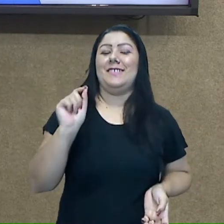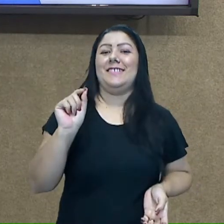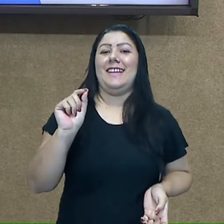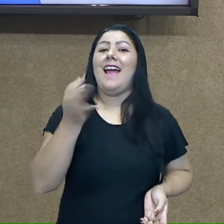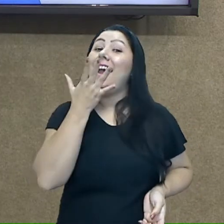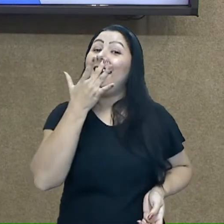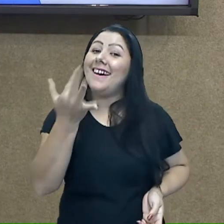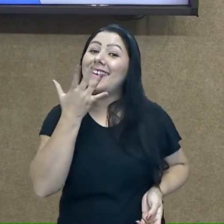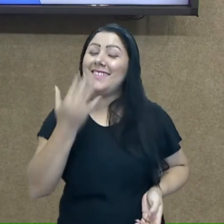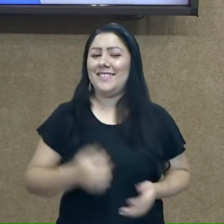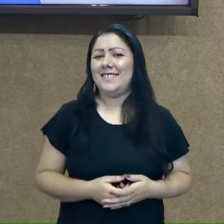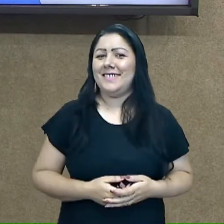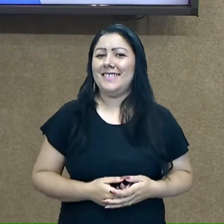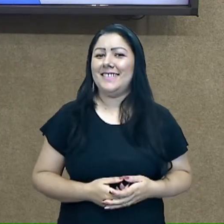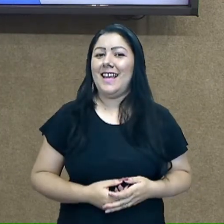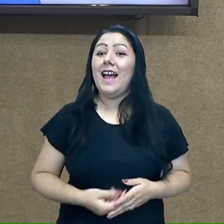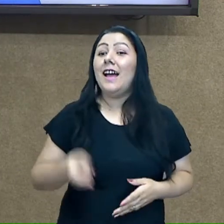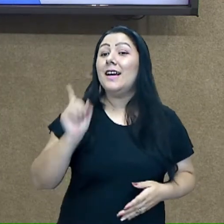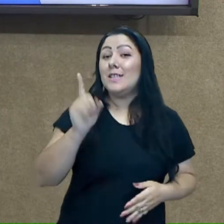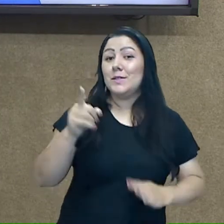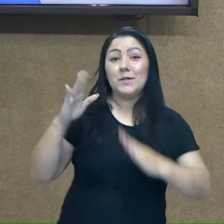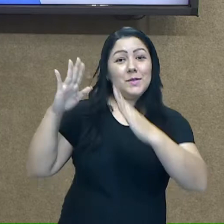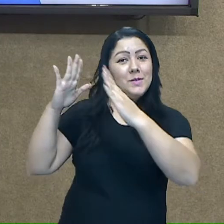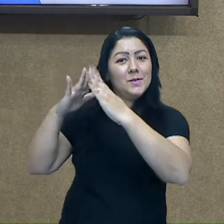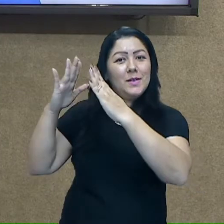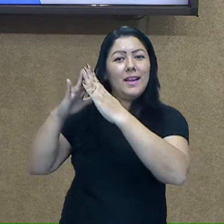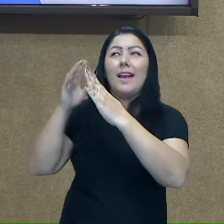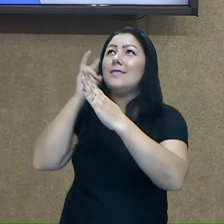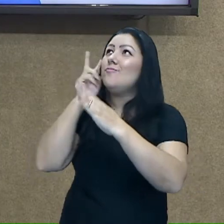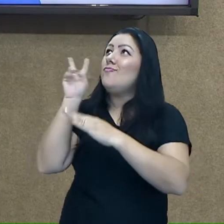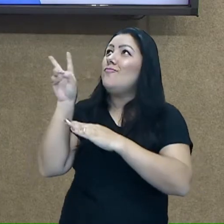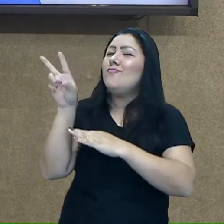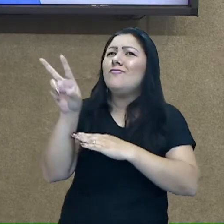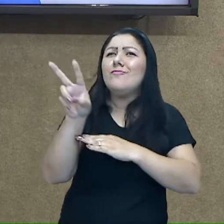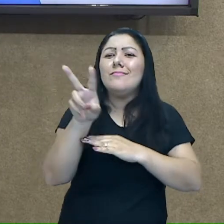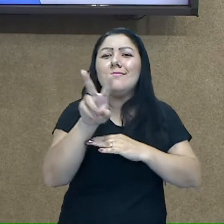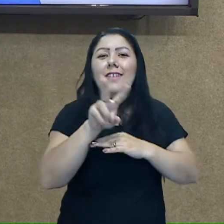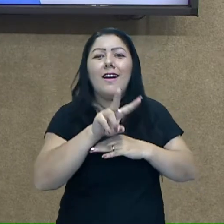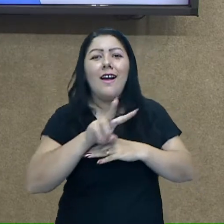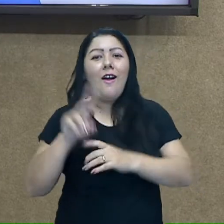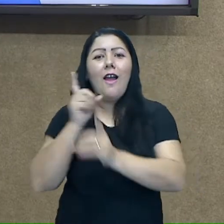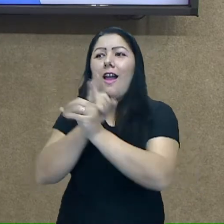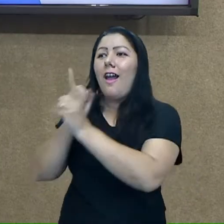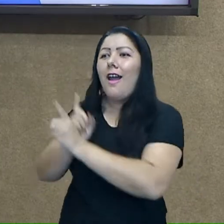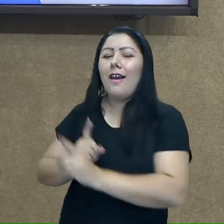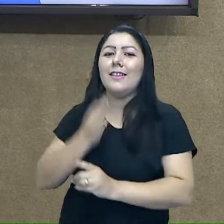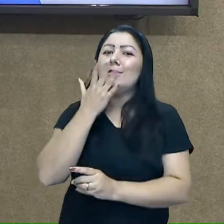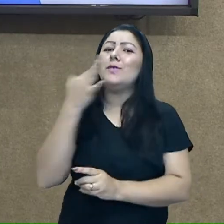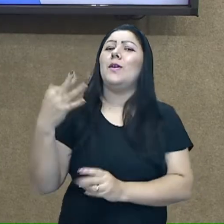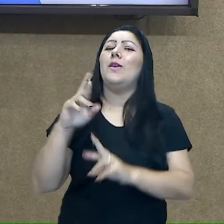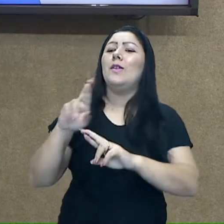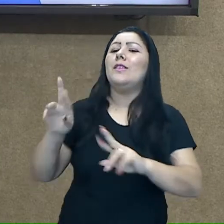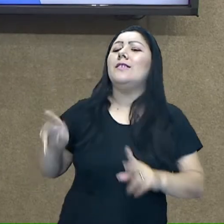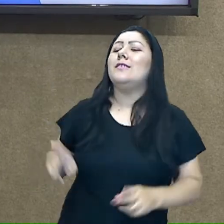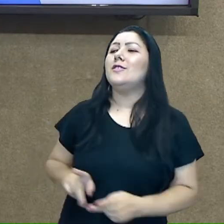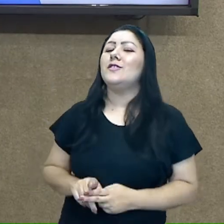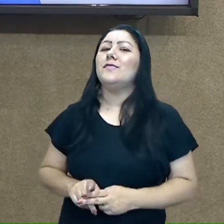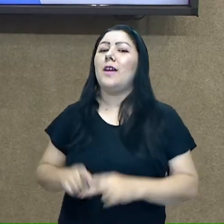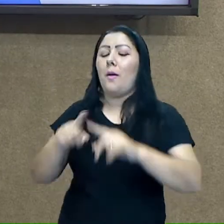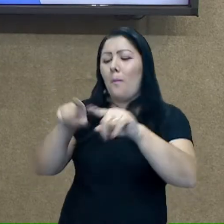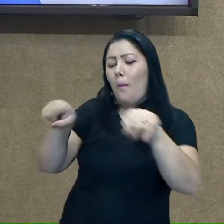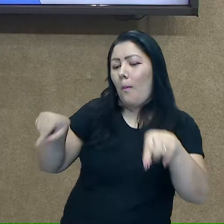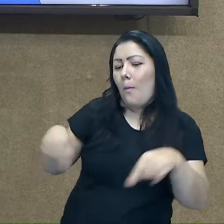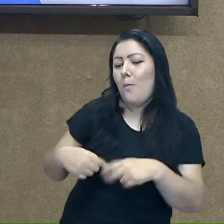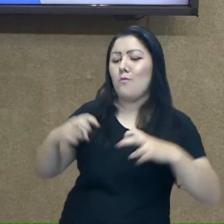sua casa. Quantas cores diferentes você está encontrando aí agora? Dá só uma vasculhada pelos quatro cantos da sua casa, da sua